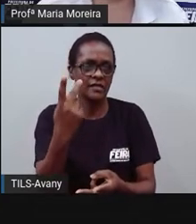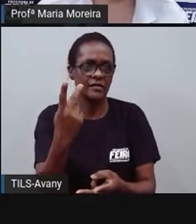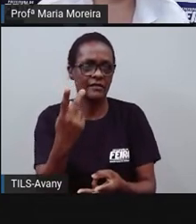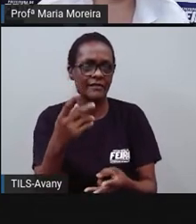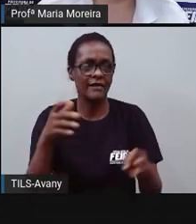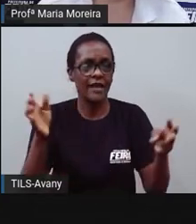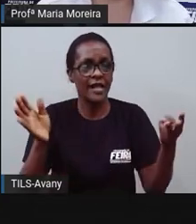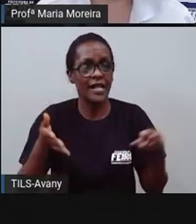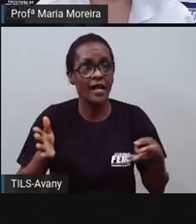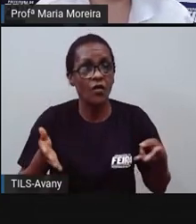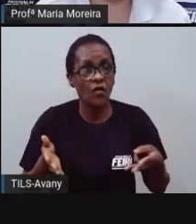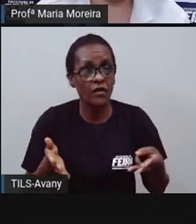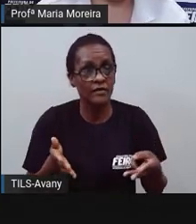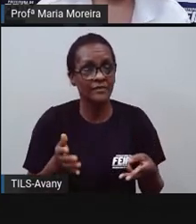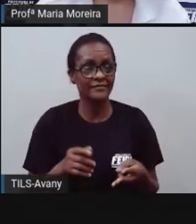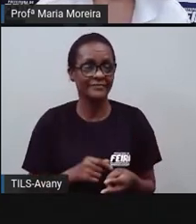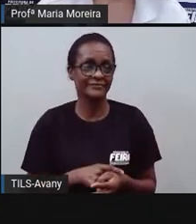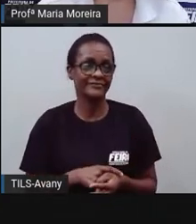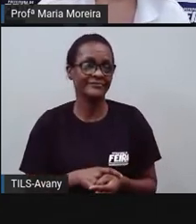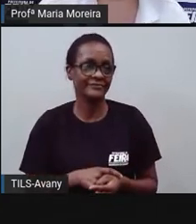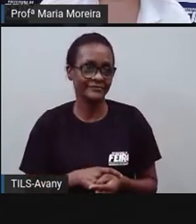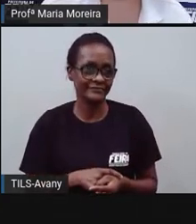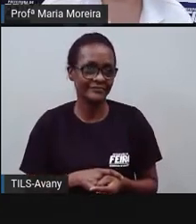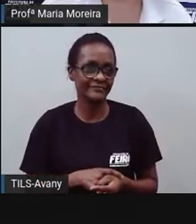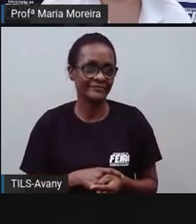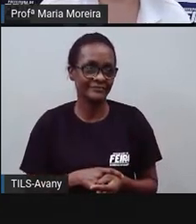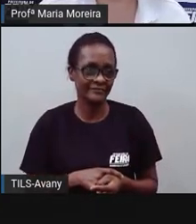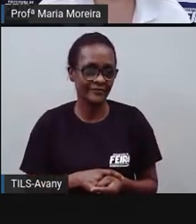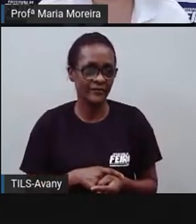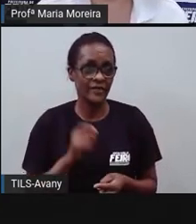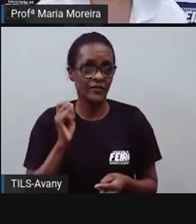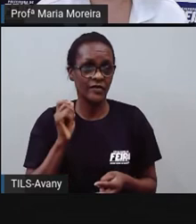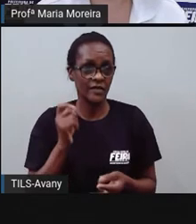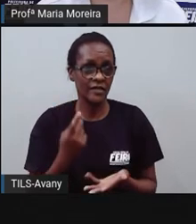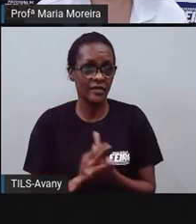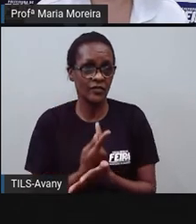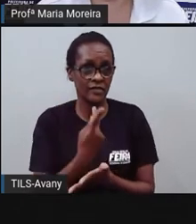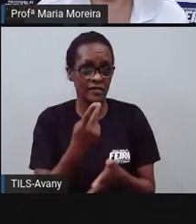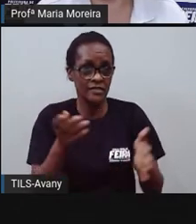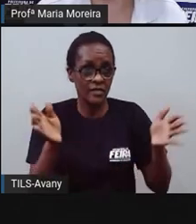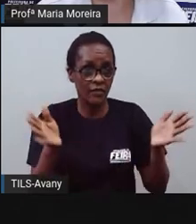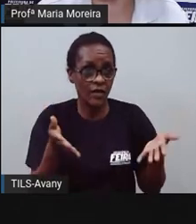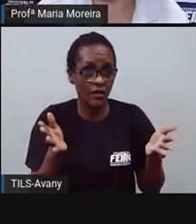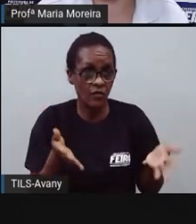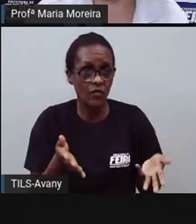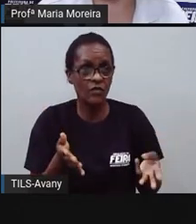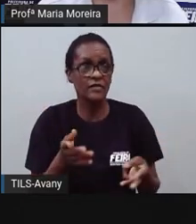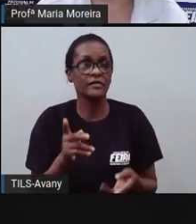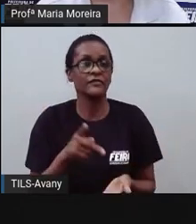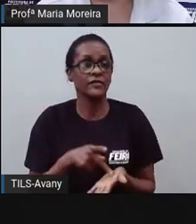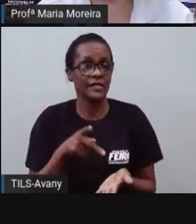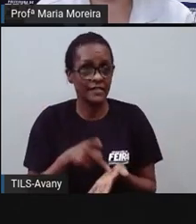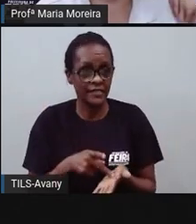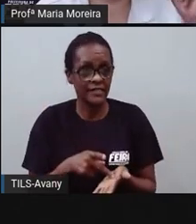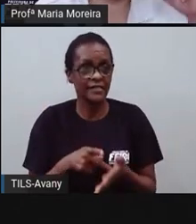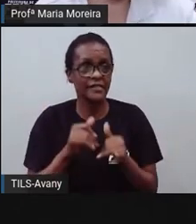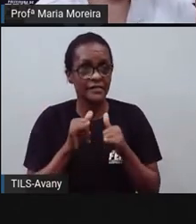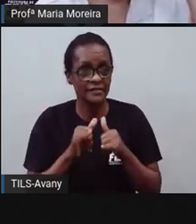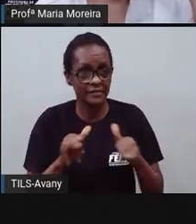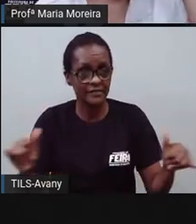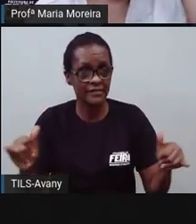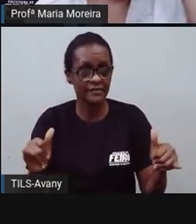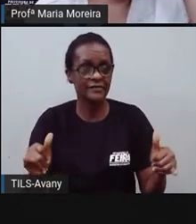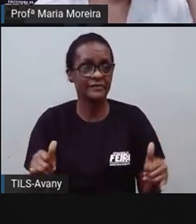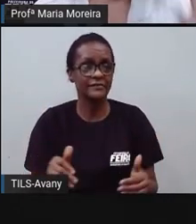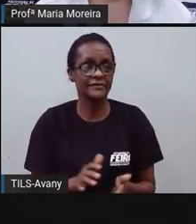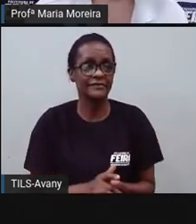Atuais. Então, eu vou informar sobre acontecimentos atuais. Lembra que a Pró falou? A gente está só revisando aqui para, ó,